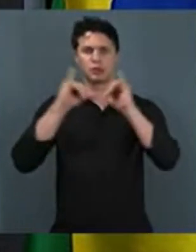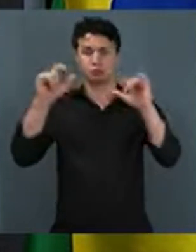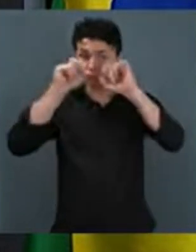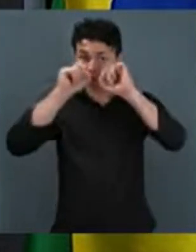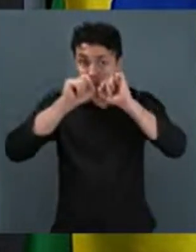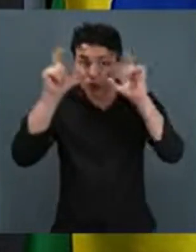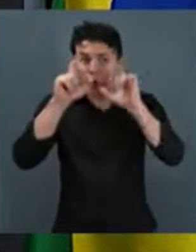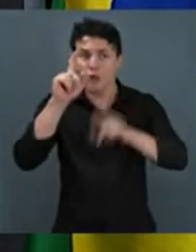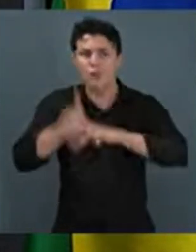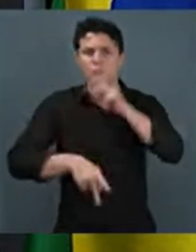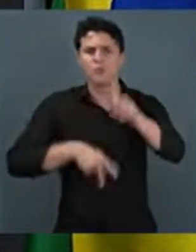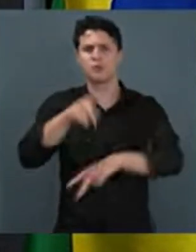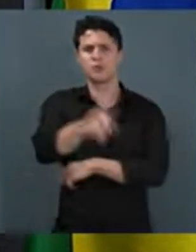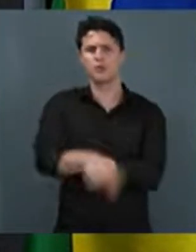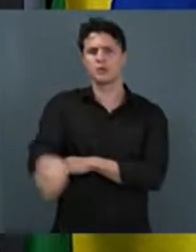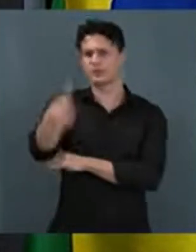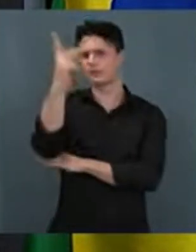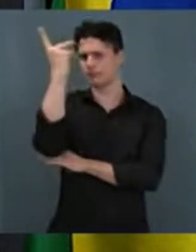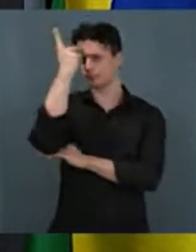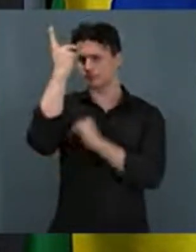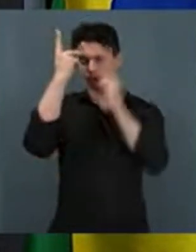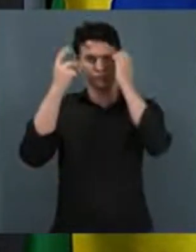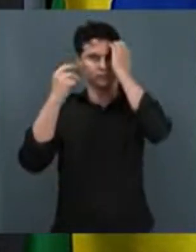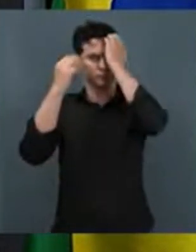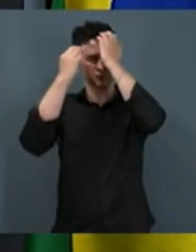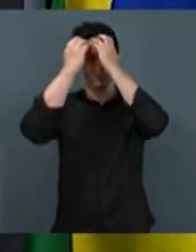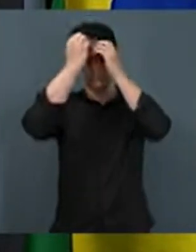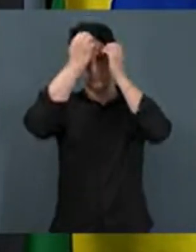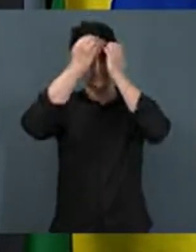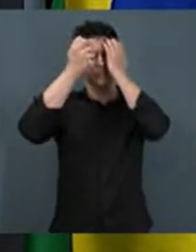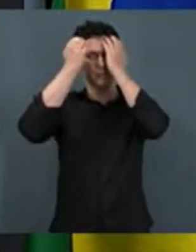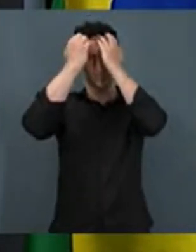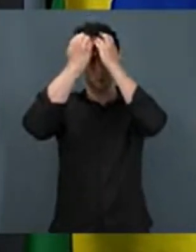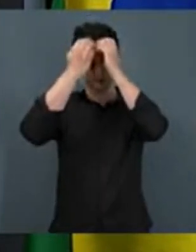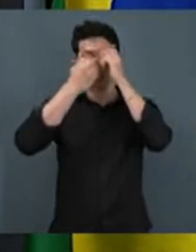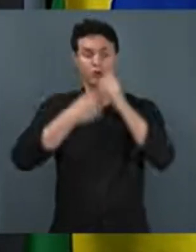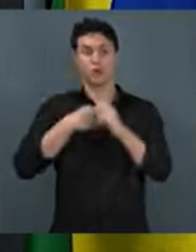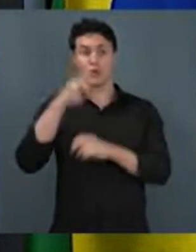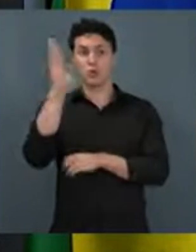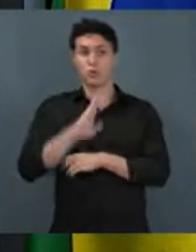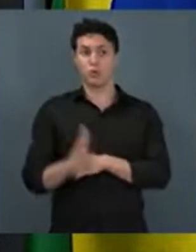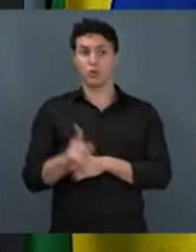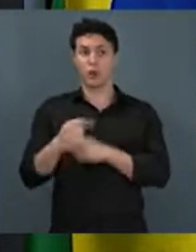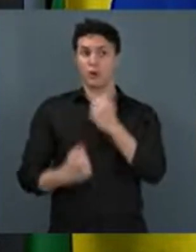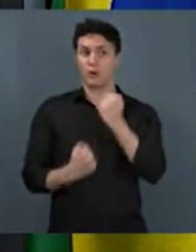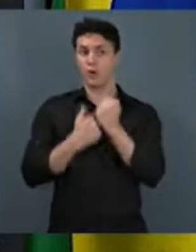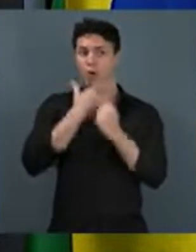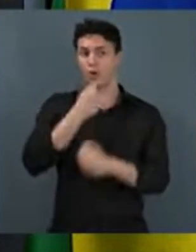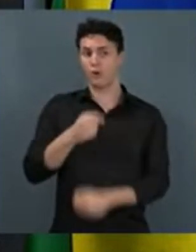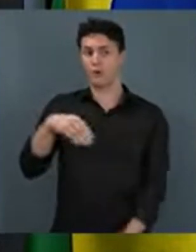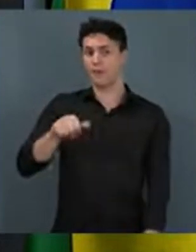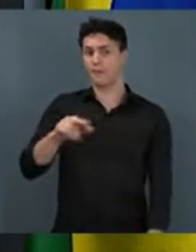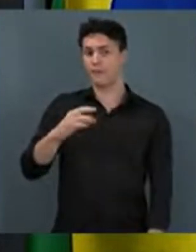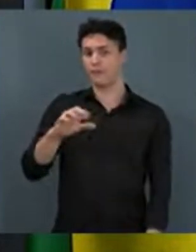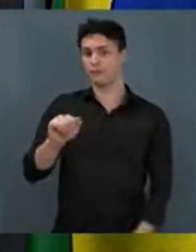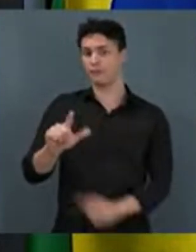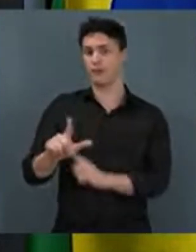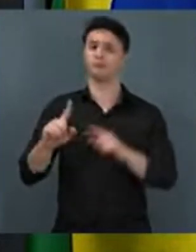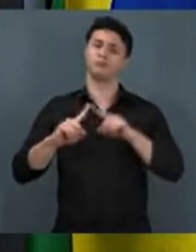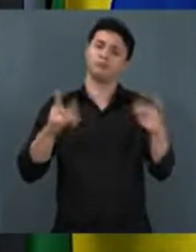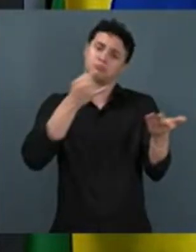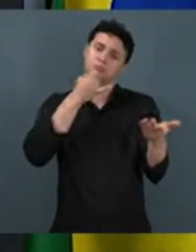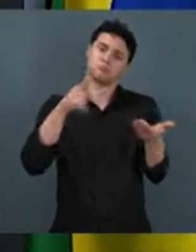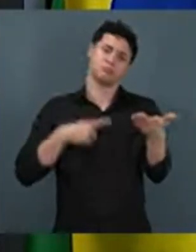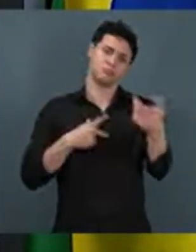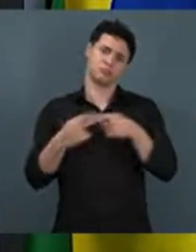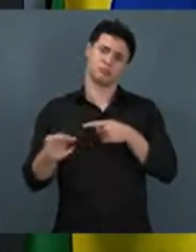que a população de São Paulo e o povo do Brasil de direita pudesse apoiar o Papa Marçal e, infelizmente, o Papa Marçal não